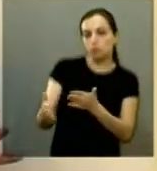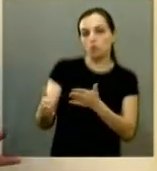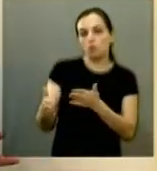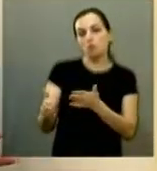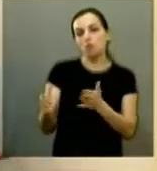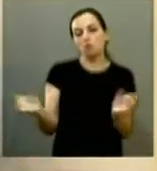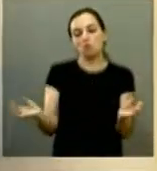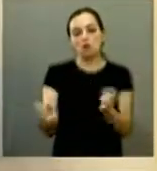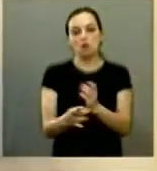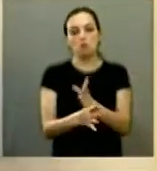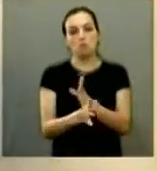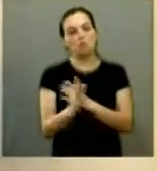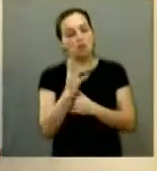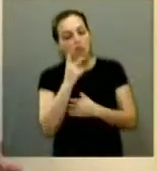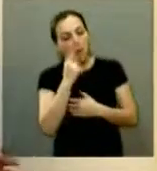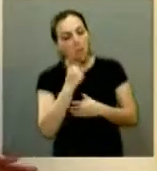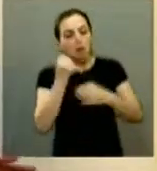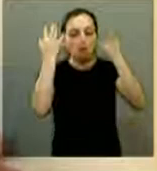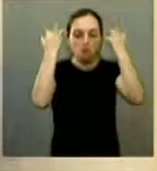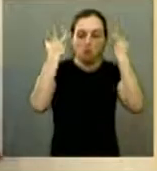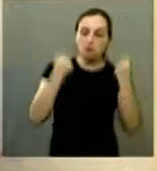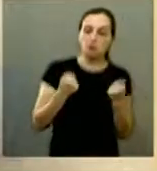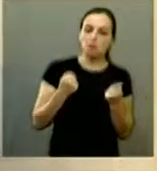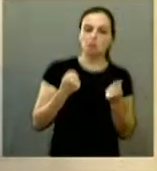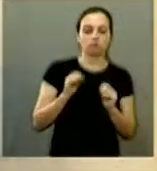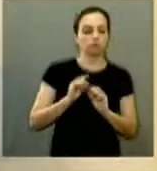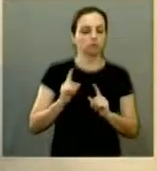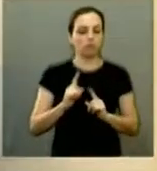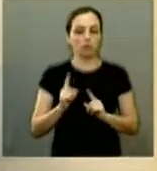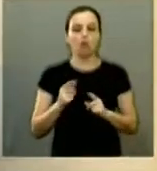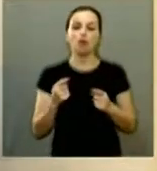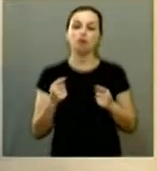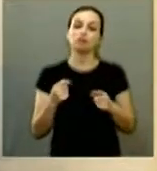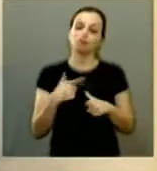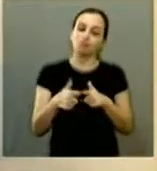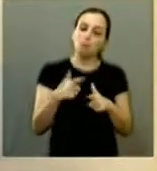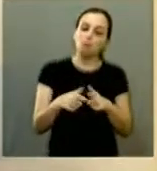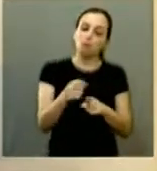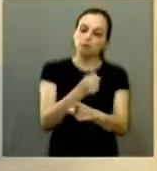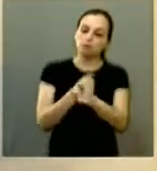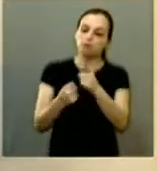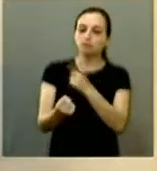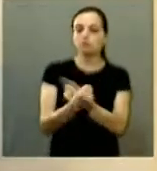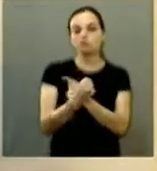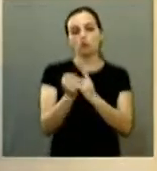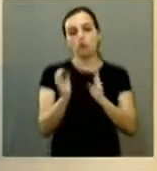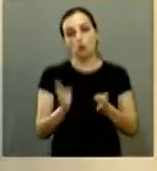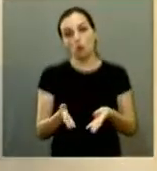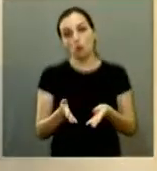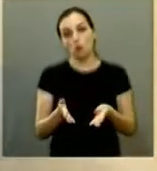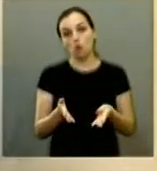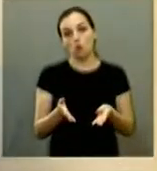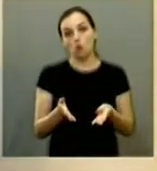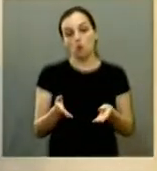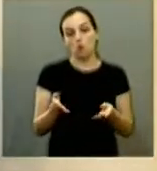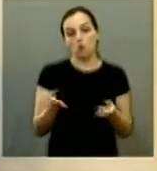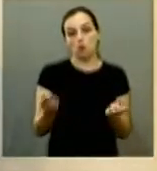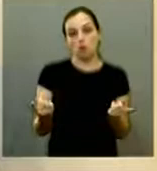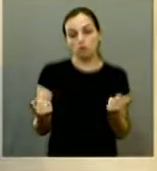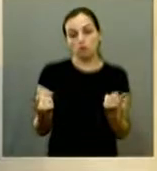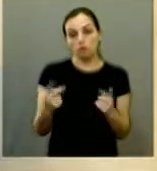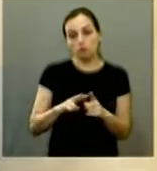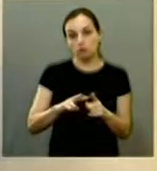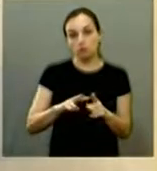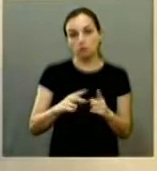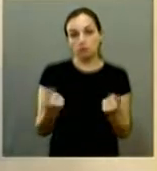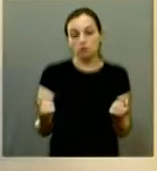vira uma maravilha os animais são maltratados mas também tem um problema social e hoje eu sou contra dessa forma de terminar de